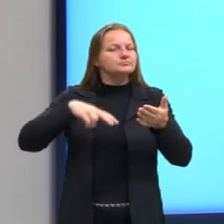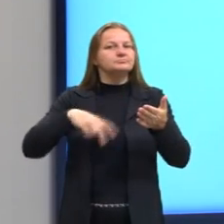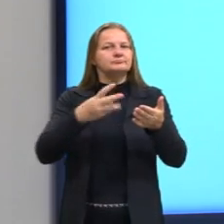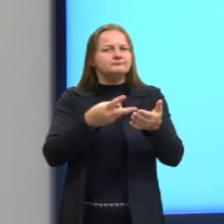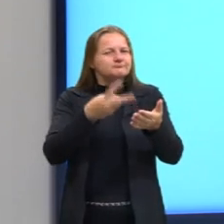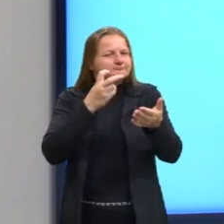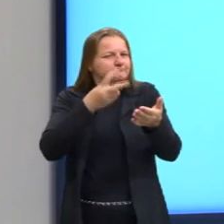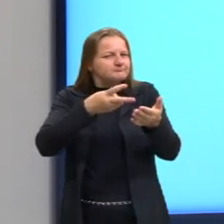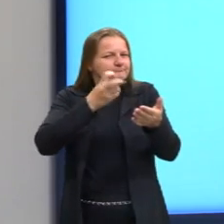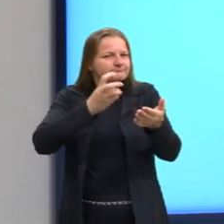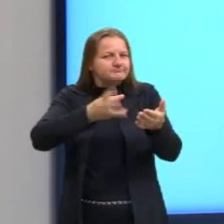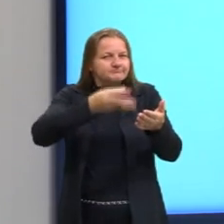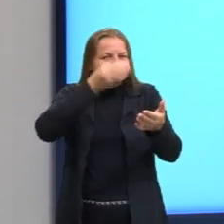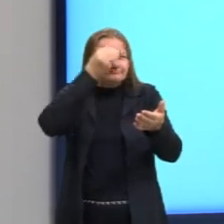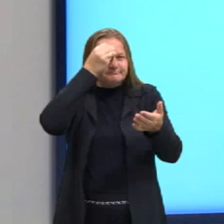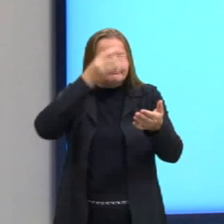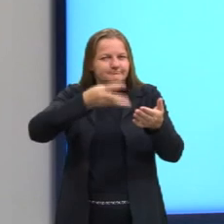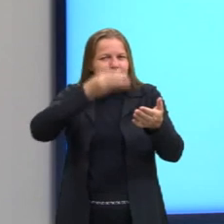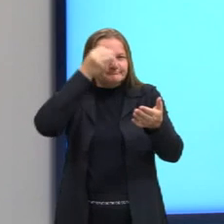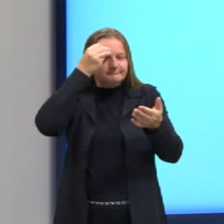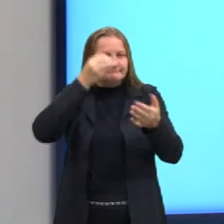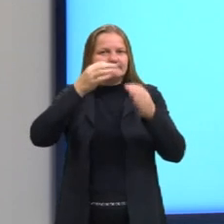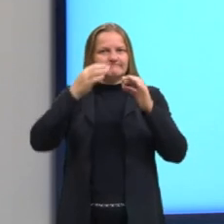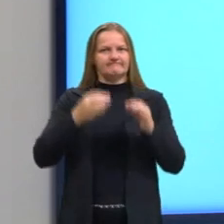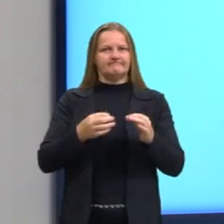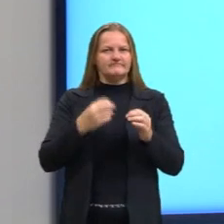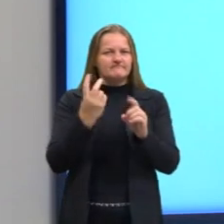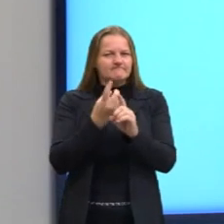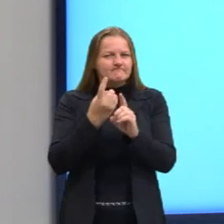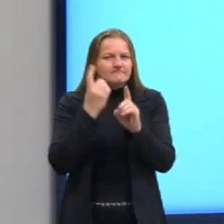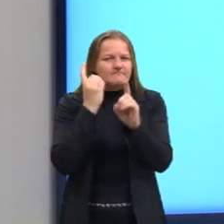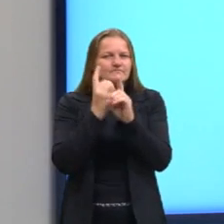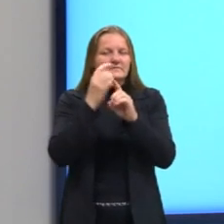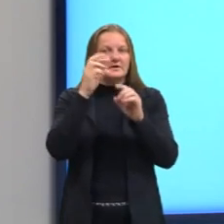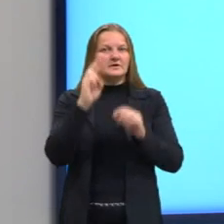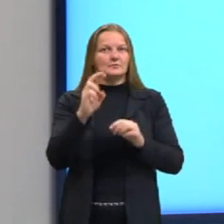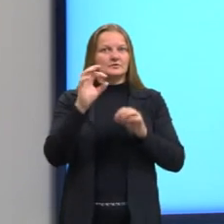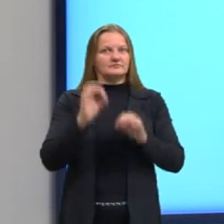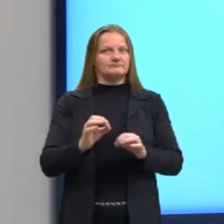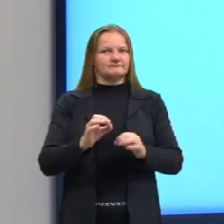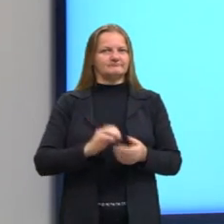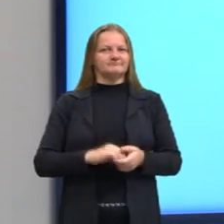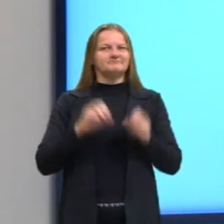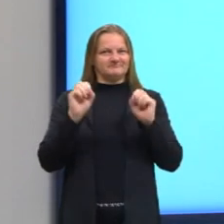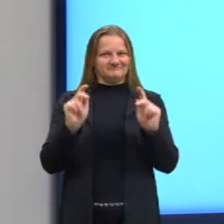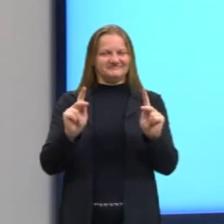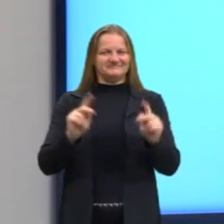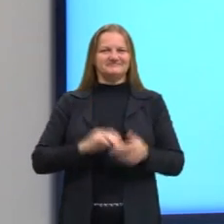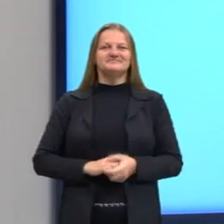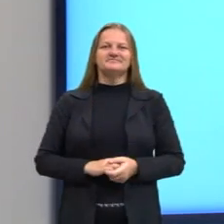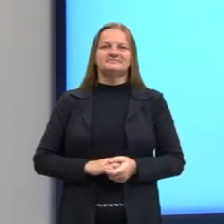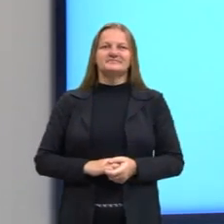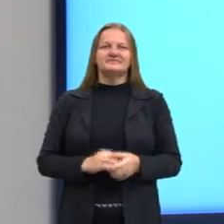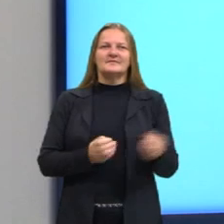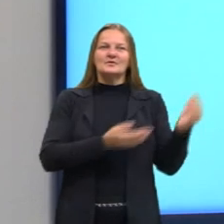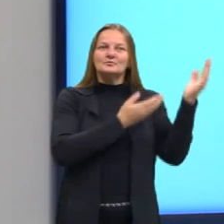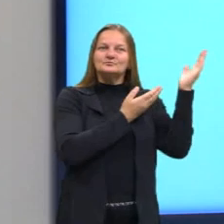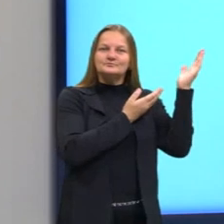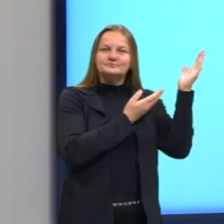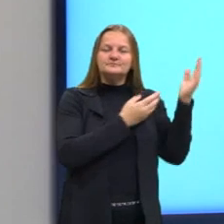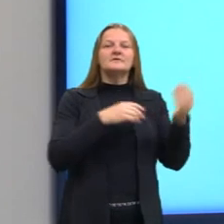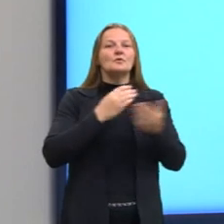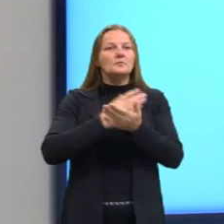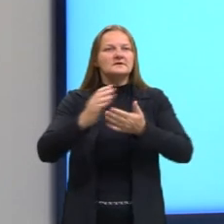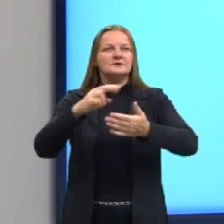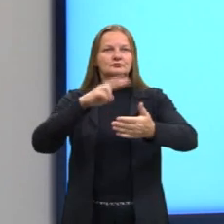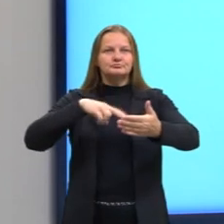as informações corretas para que a gente possa então achar a resposta certa, ok? Então aqui eu vou iniciar lendo a questão.